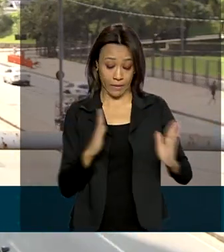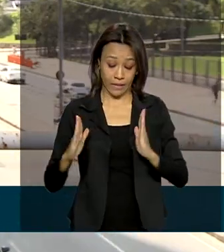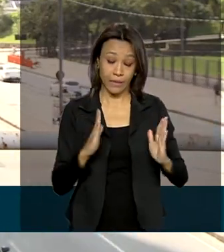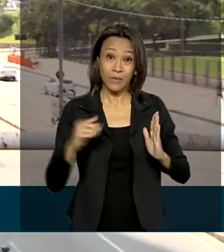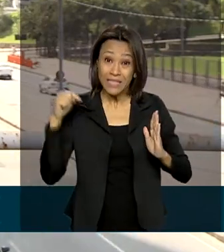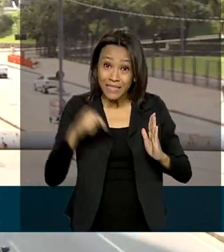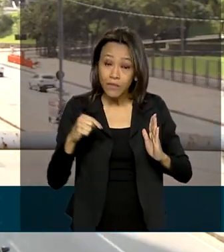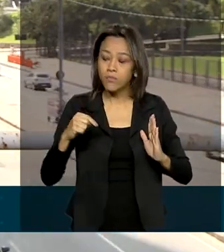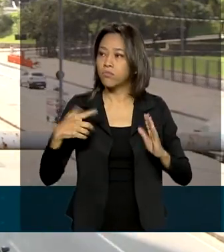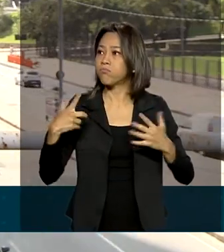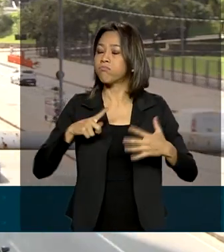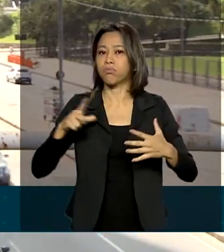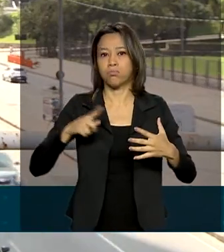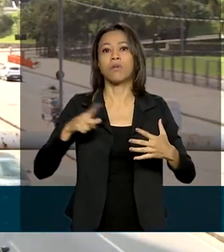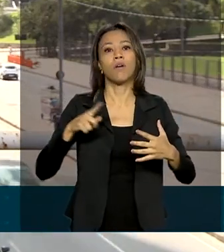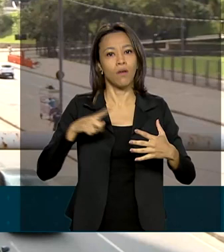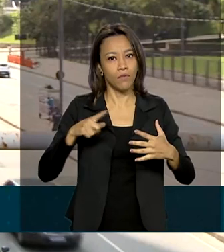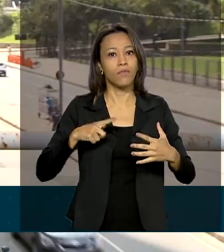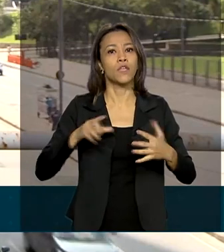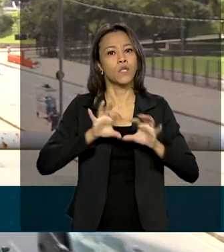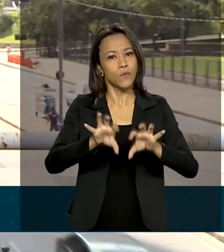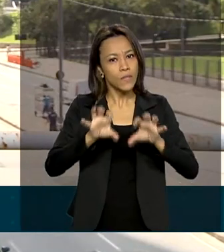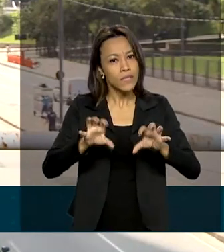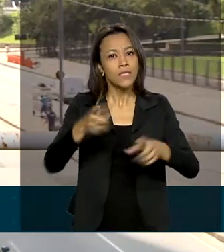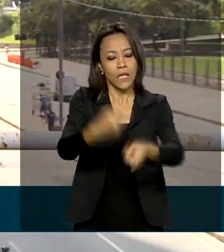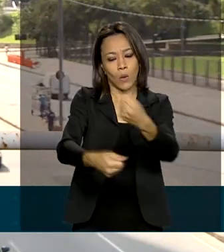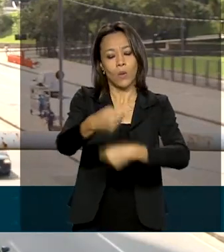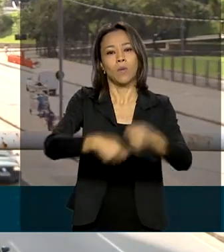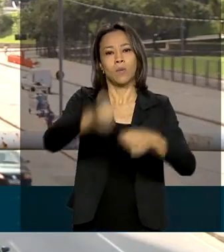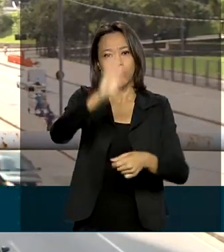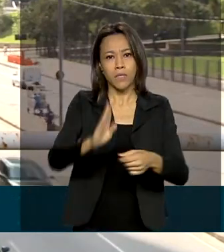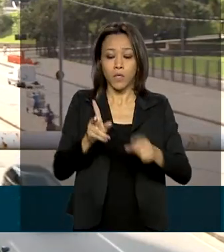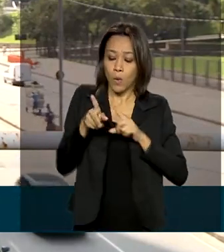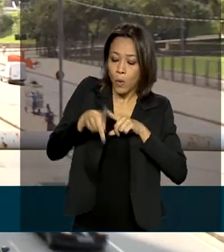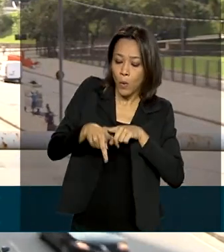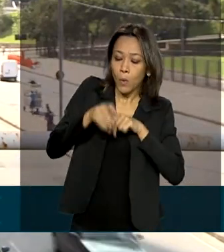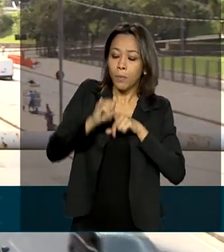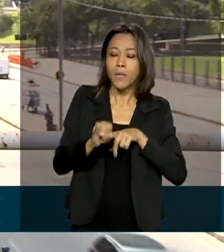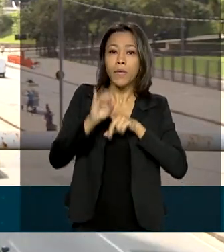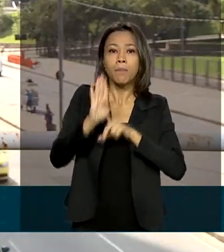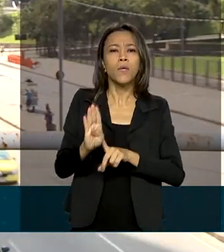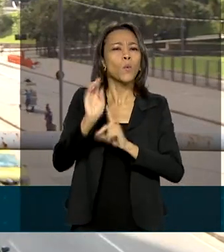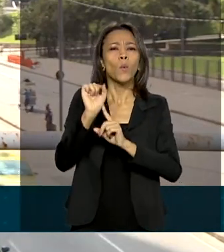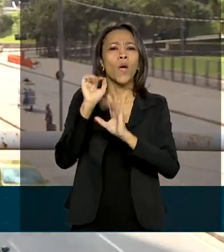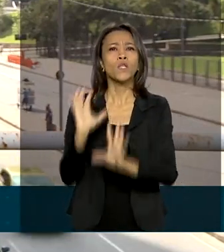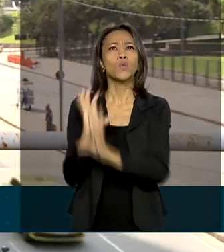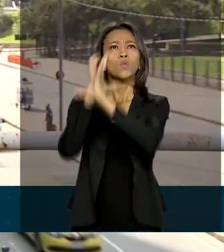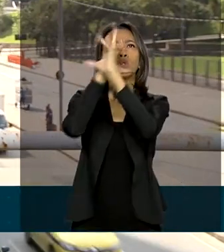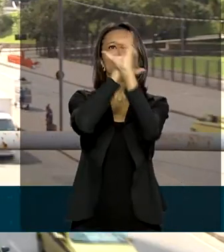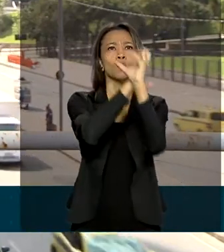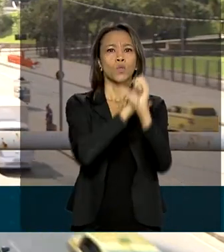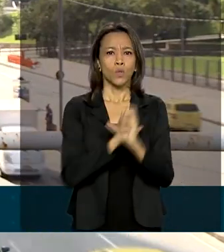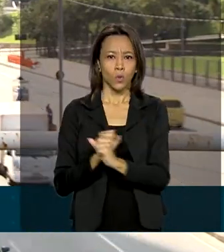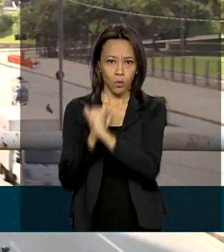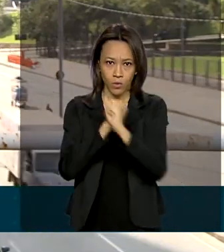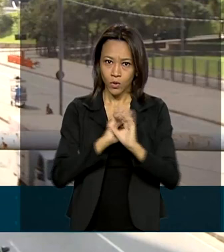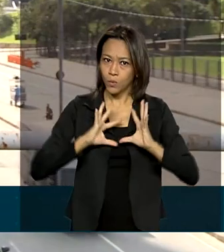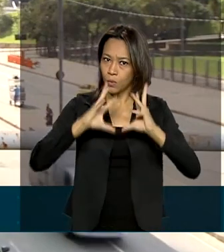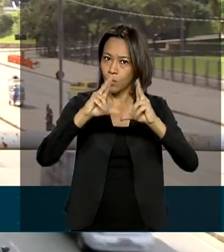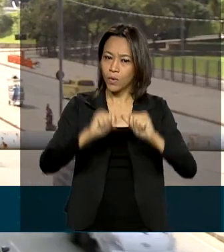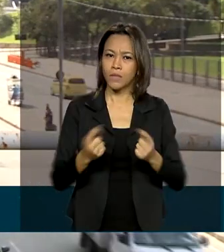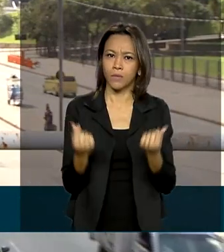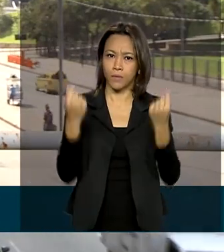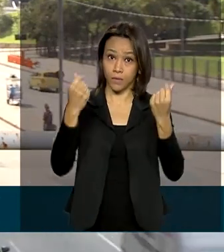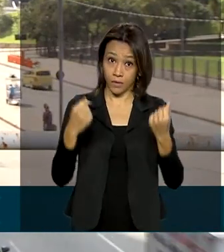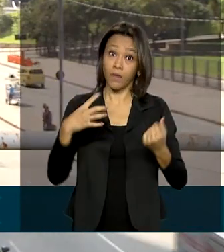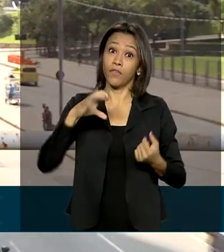isso teve um impacto direto na economia brasileira. O PIB, que é a soma de todas as riquezas do país, teve uma retração de 9,7